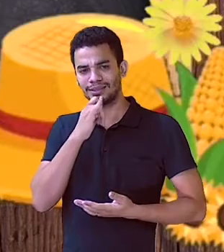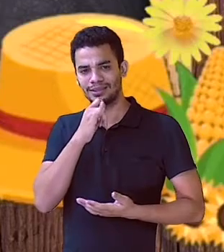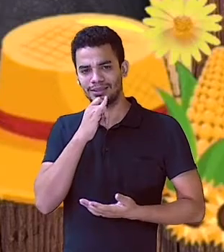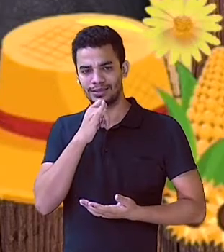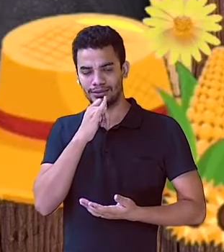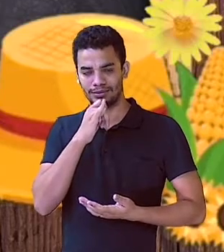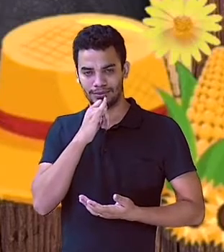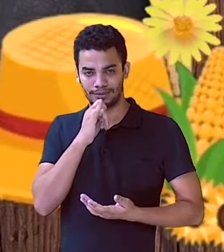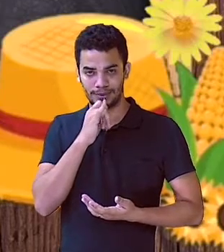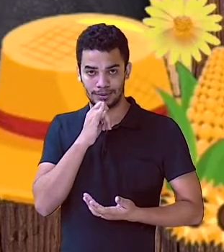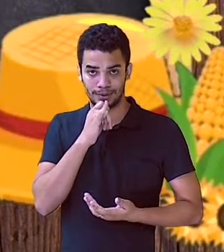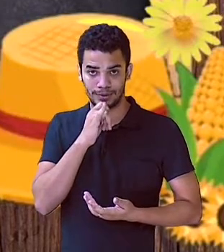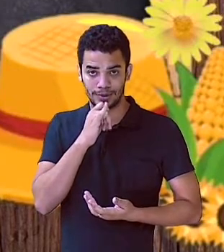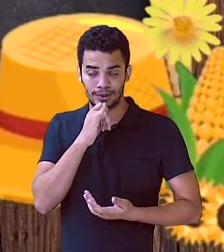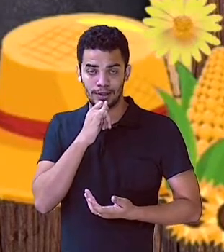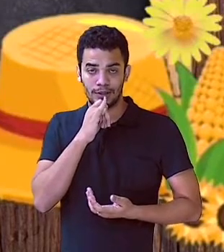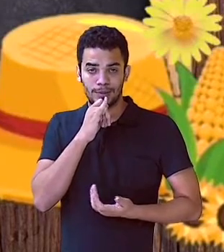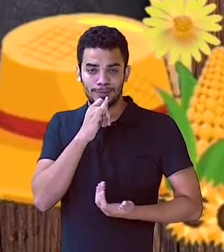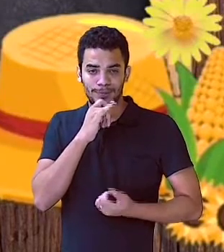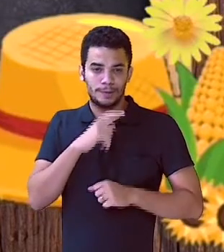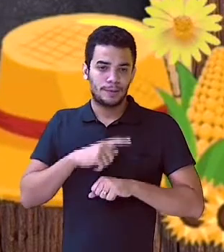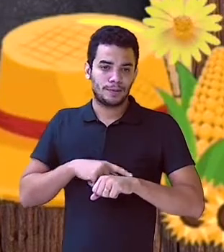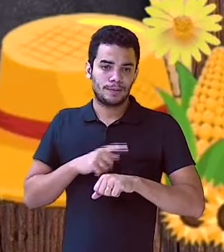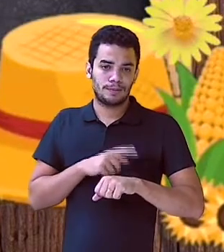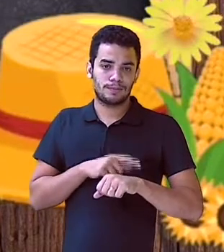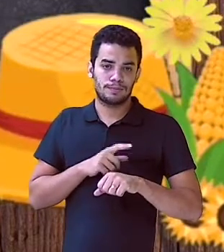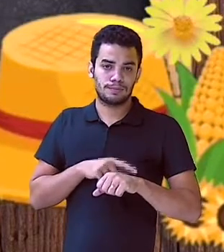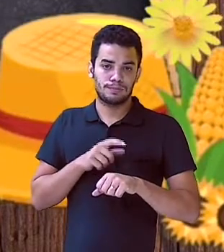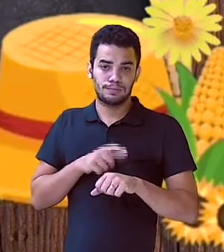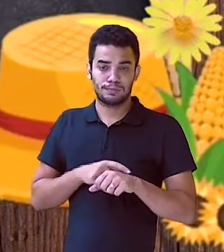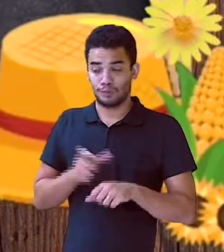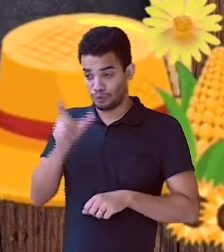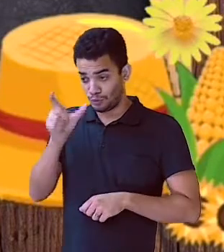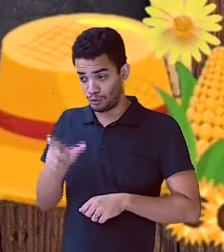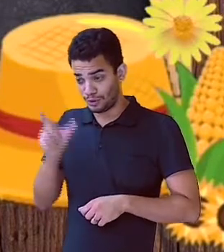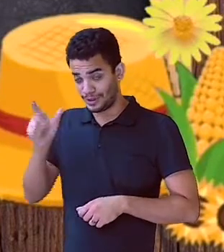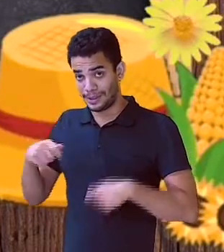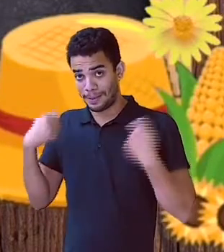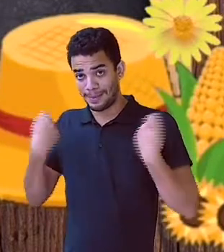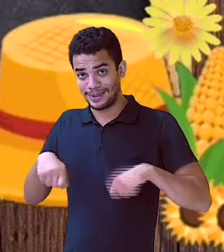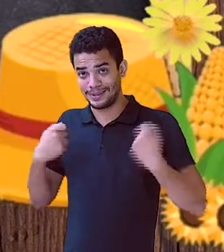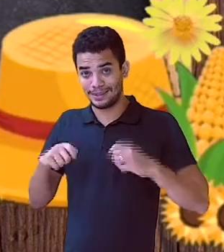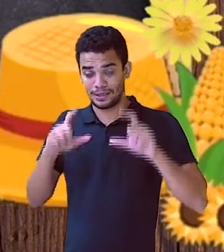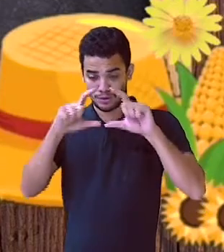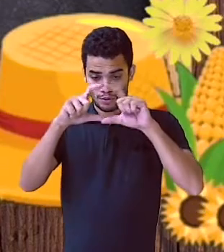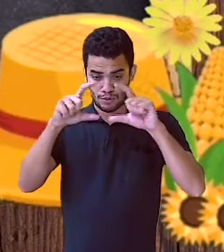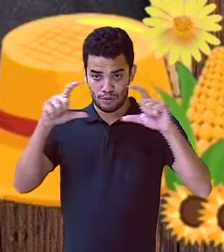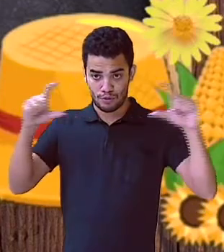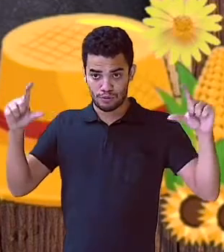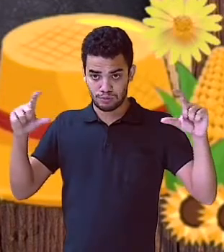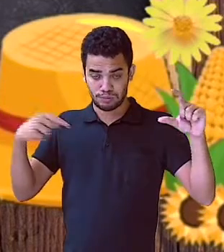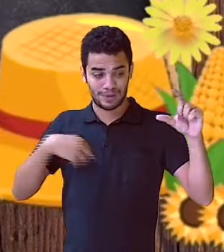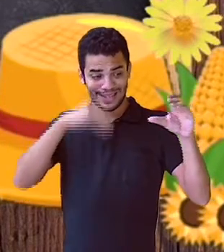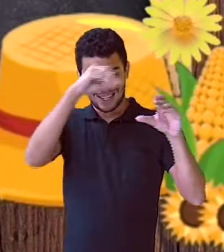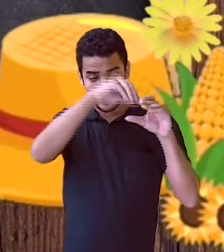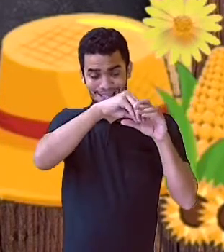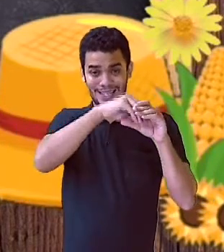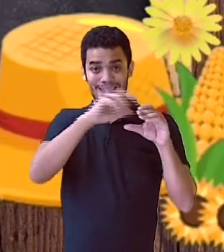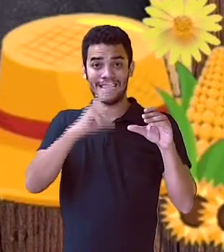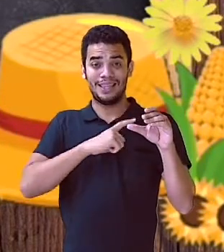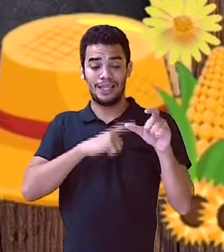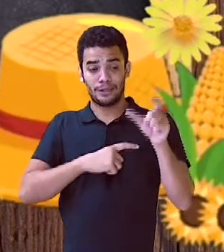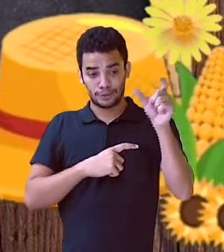precisamos aí considerar a oração é composta de sujeito e predicado, não mesmo?